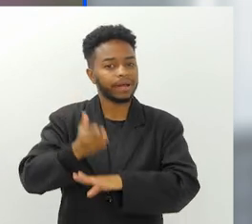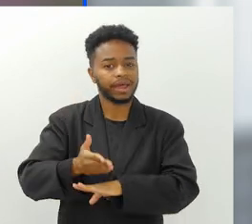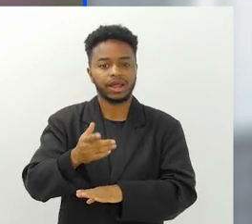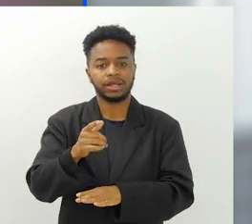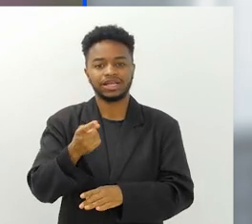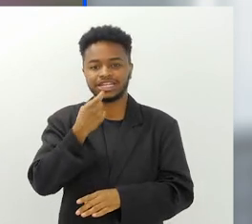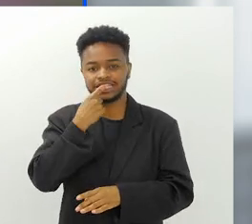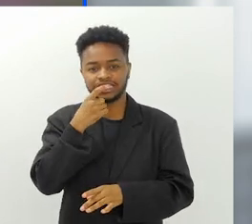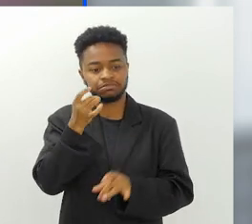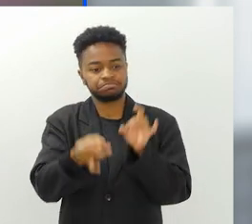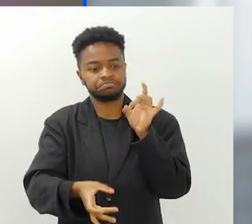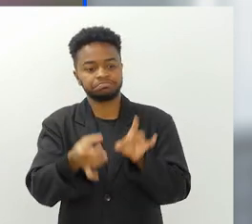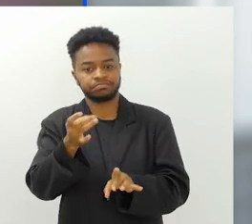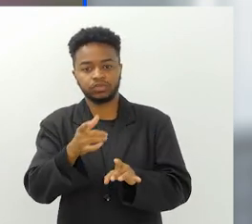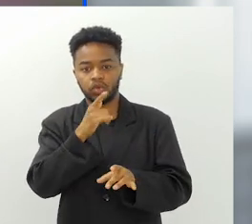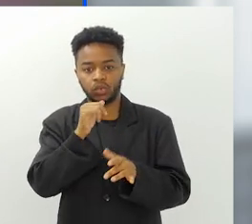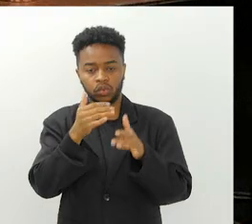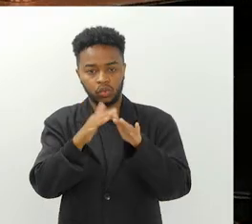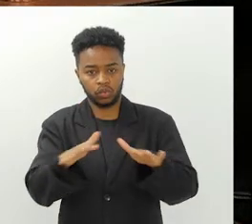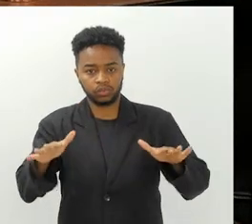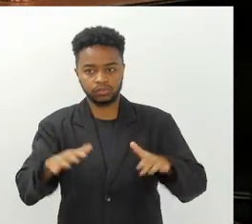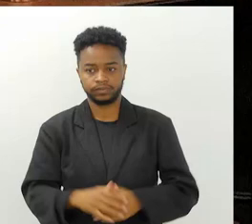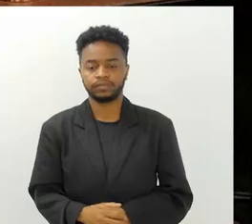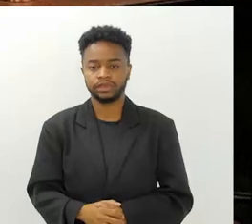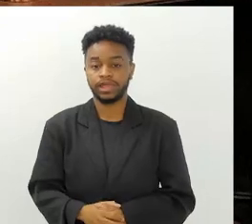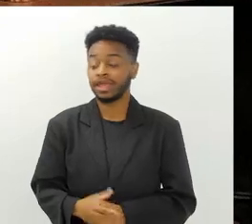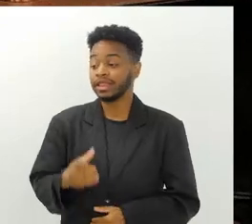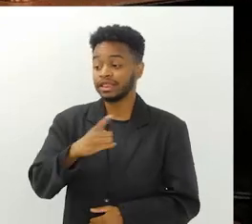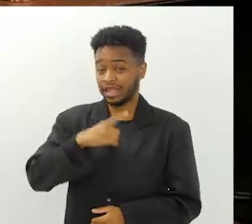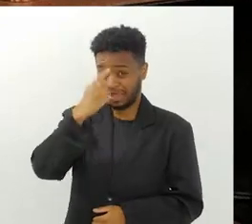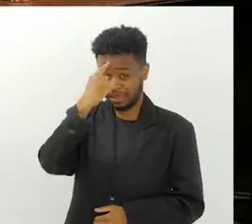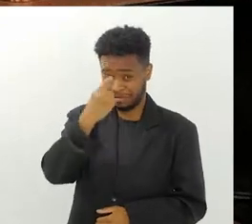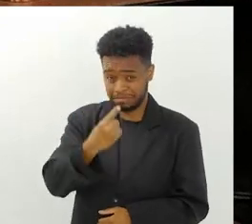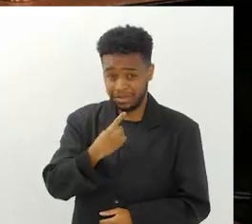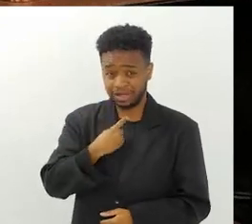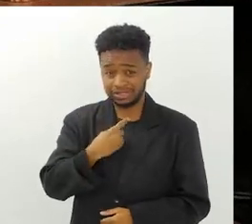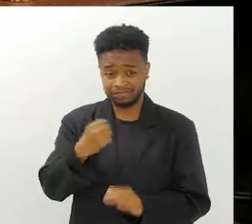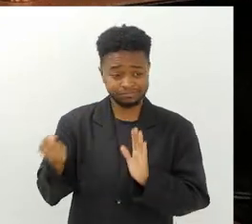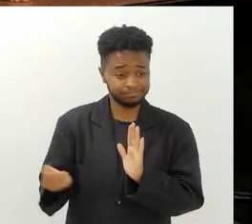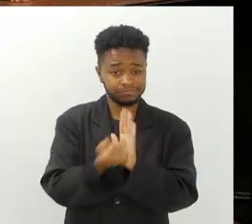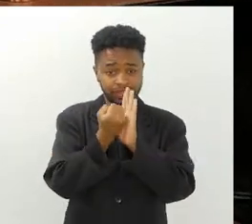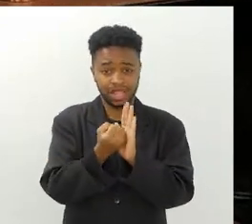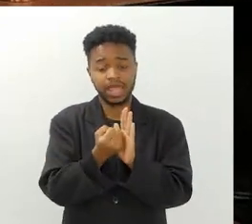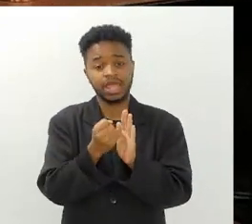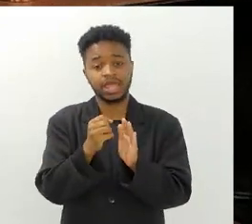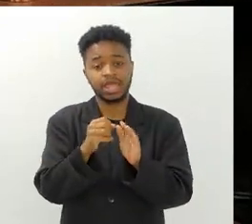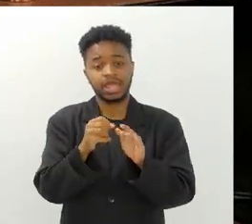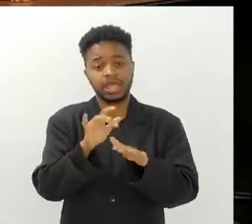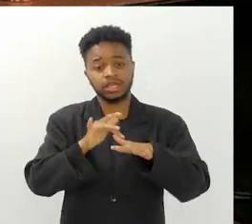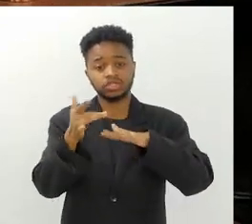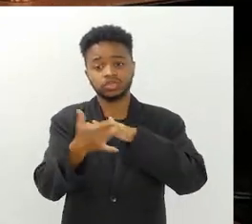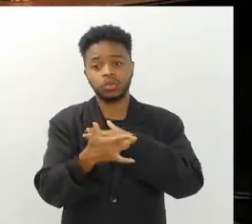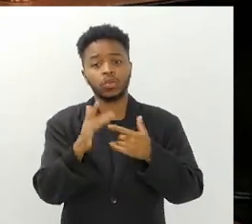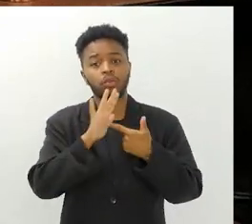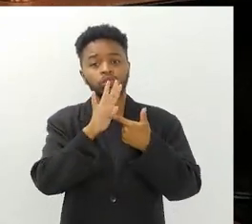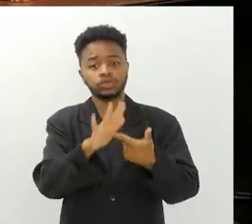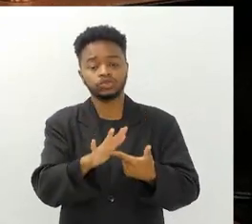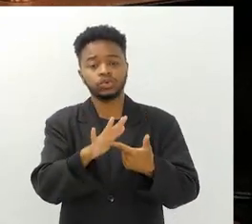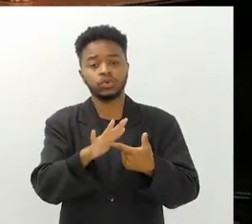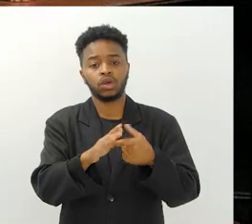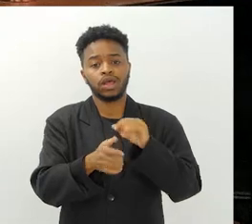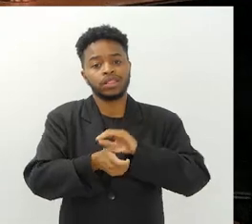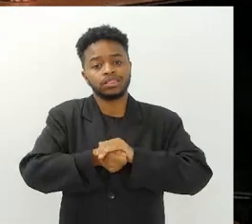esse plástico nos oceanos. Nathalie, uma imagem muito emblemática que circulou nas redes sociais foi da tartaruga com